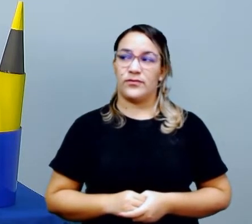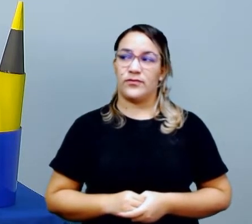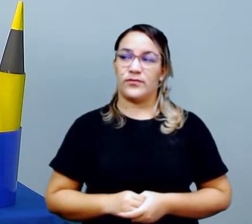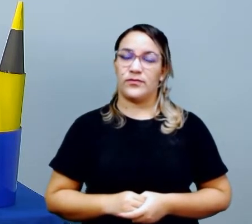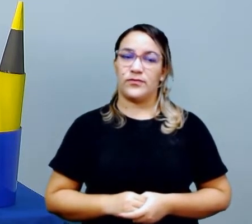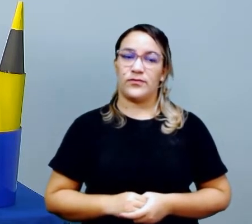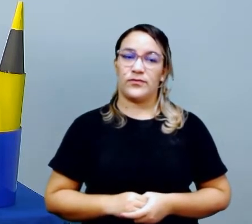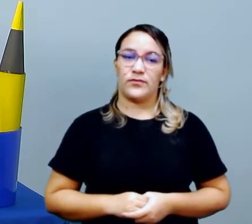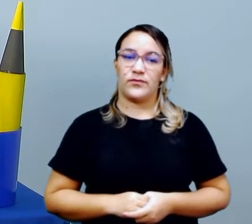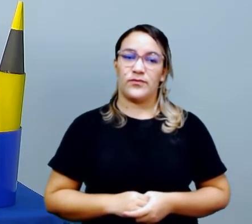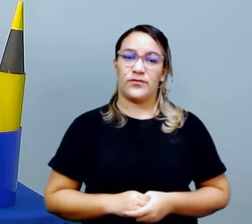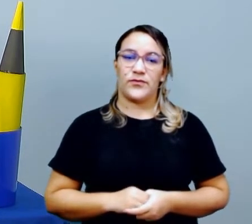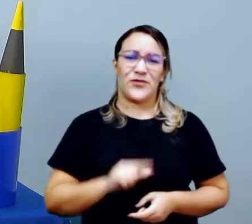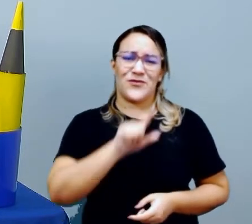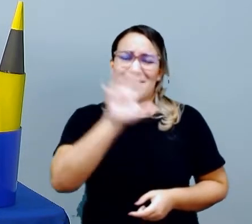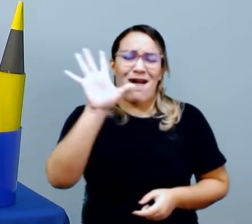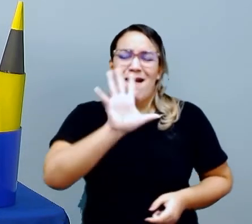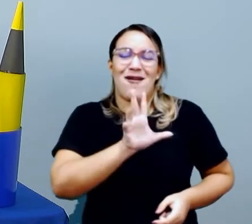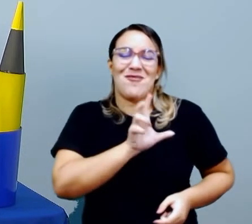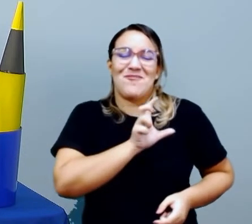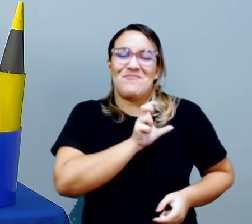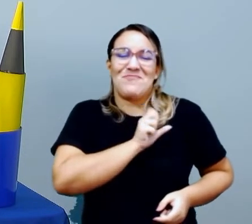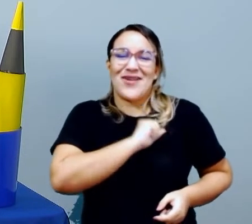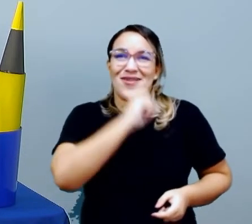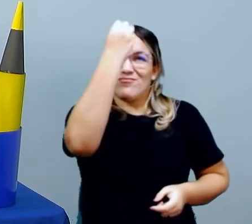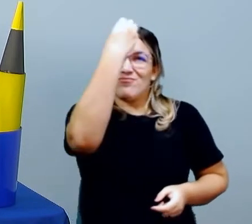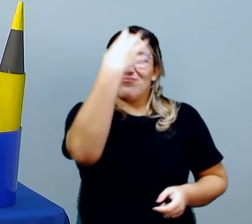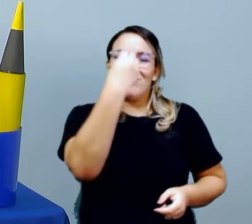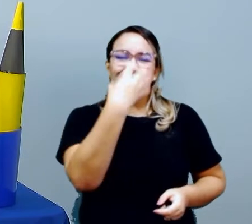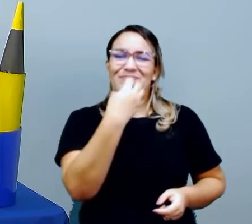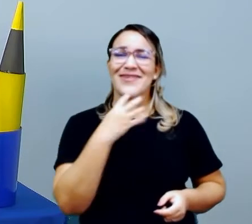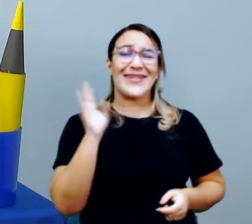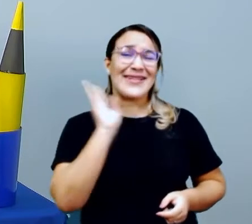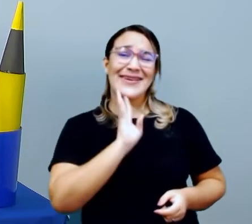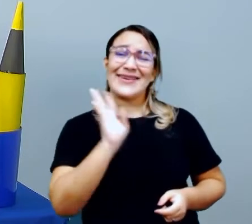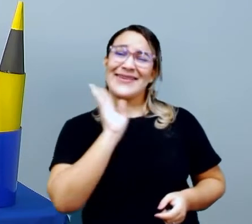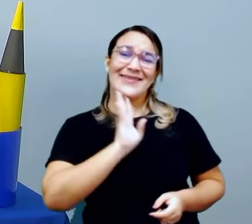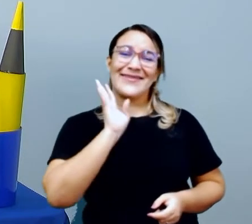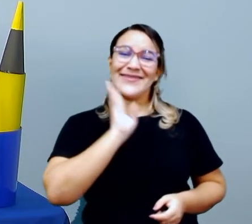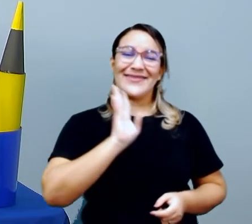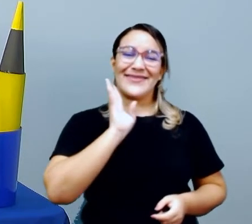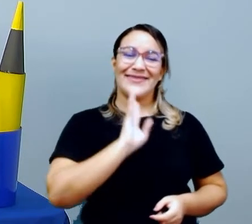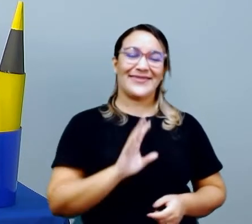Vocês vão adorar fazer esse semáforo, é muito legal.